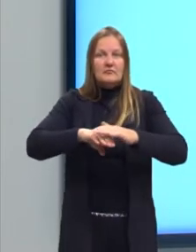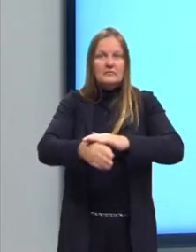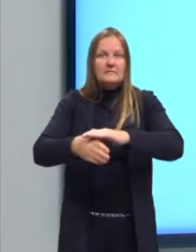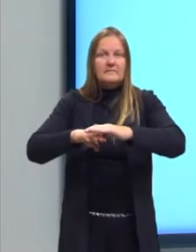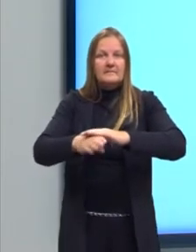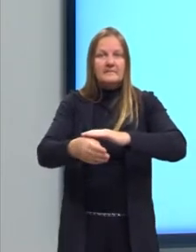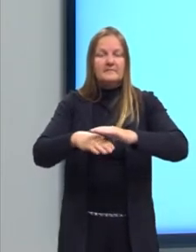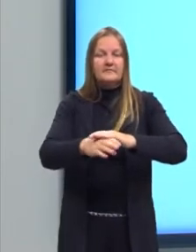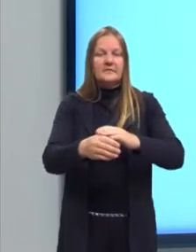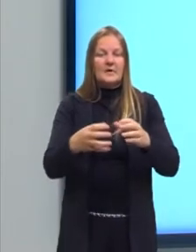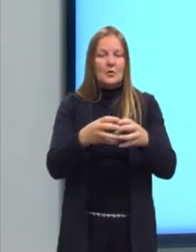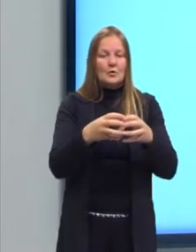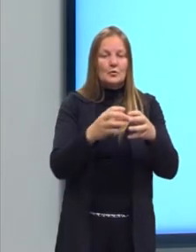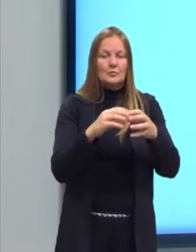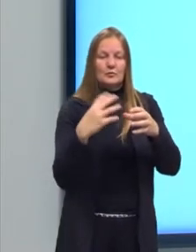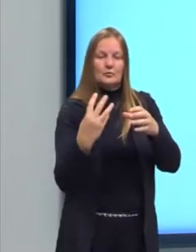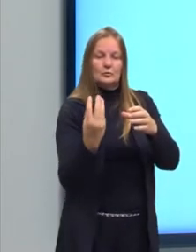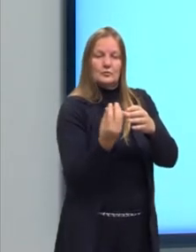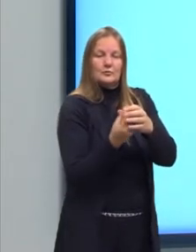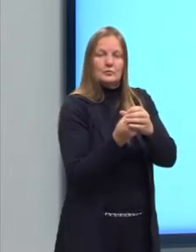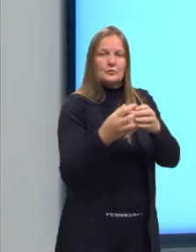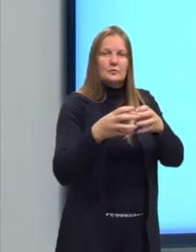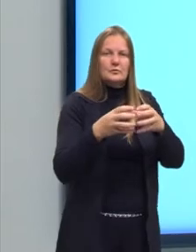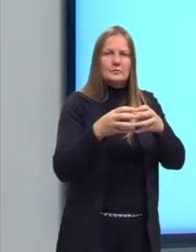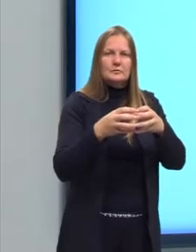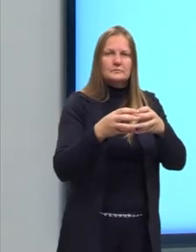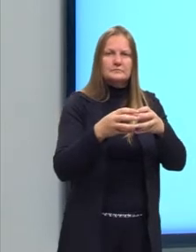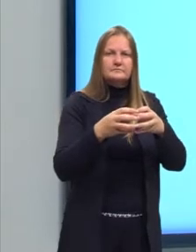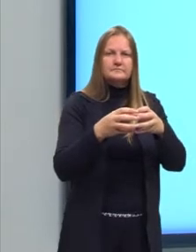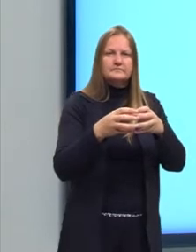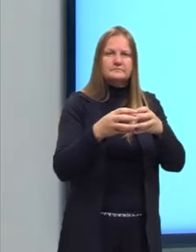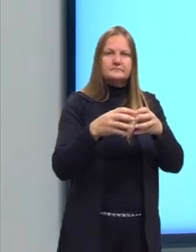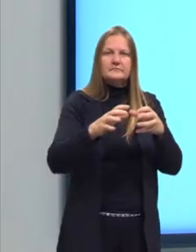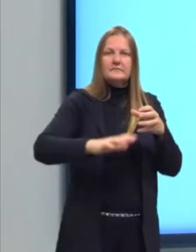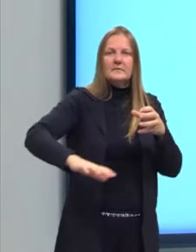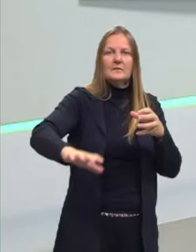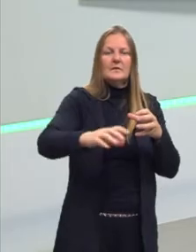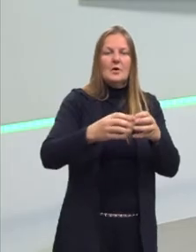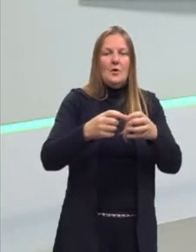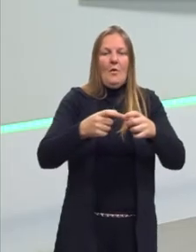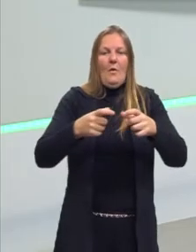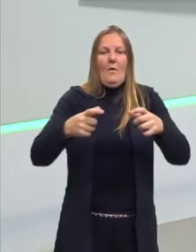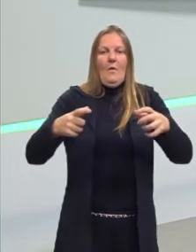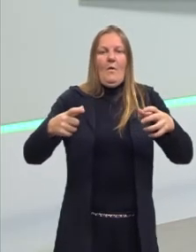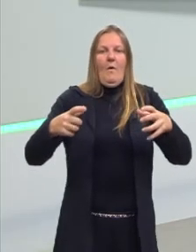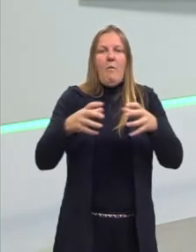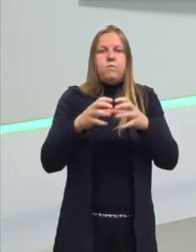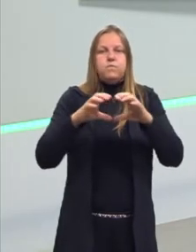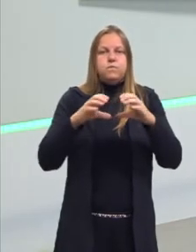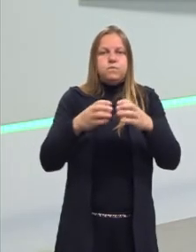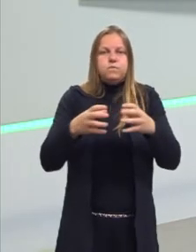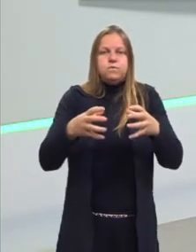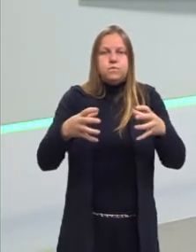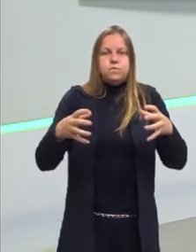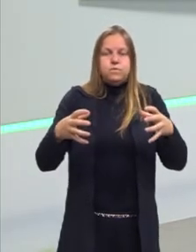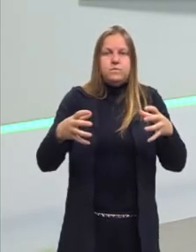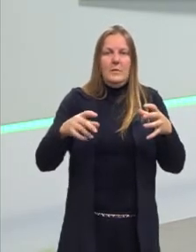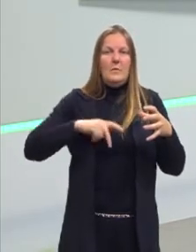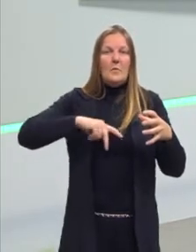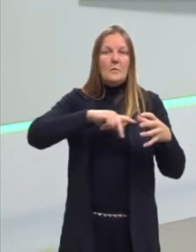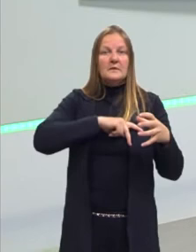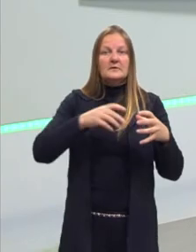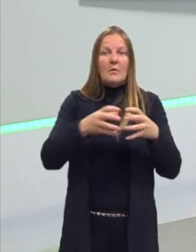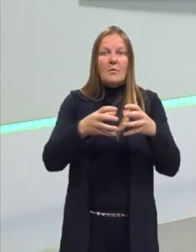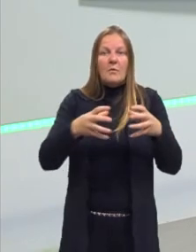tamanho da população que o ambiente suporta. Então, a população cresce, cresce, cresce. O vai determinar o limite daquele